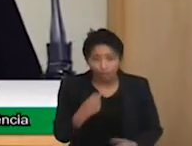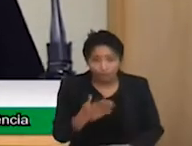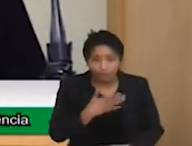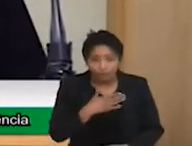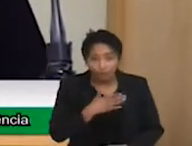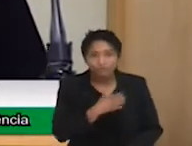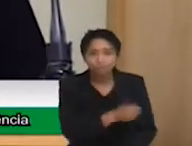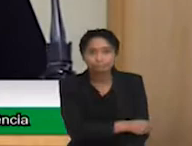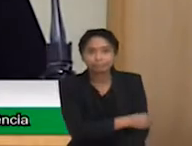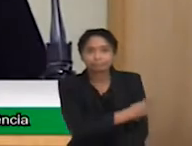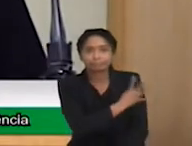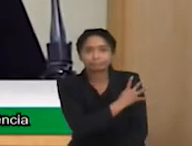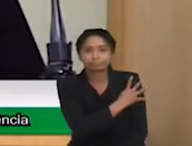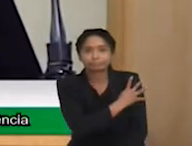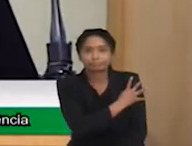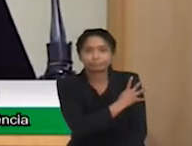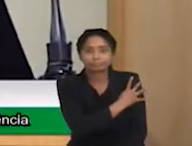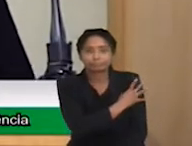Desculpa.